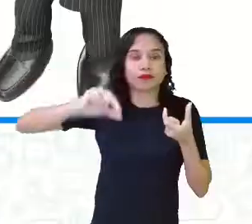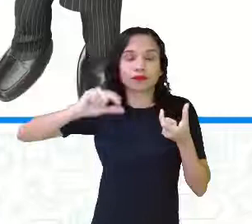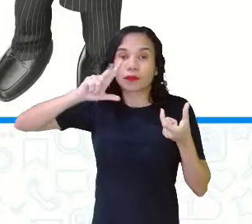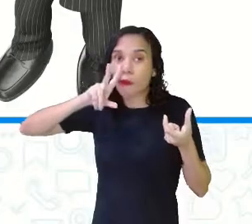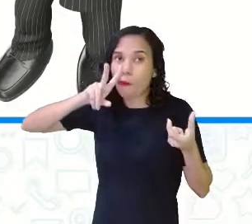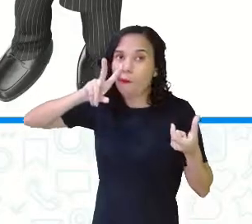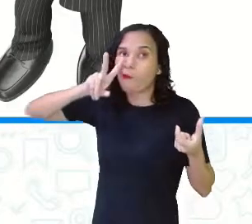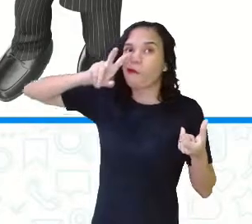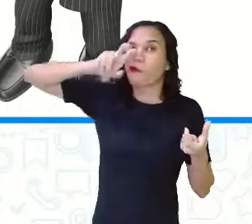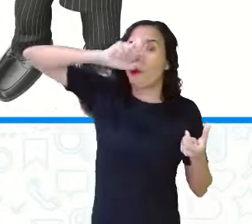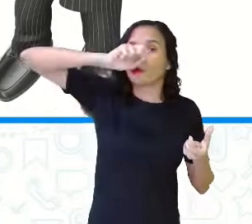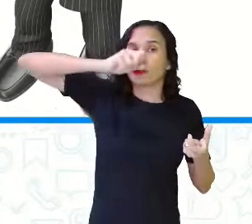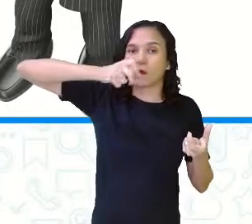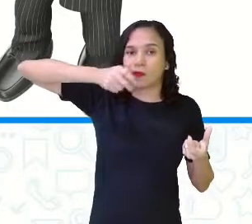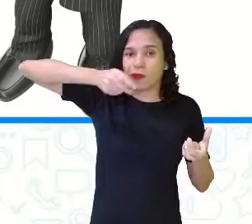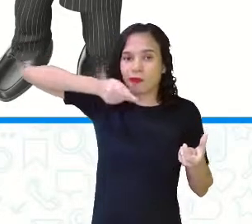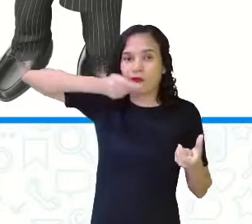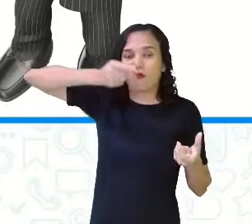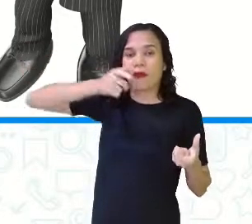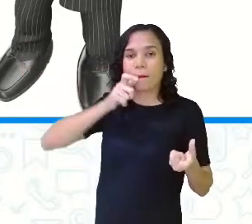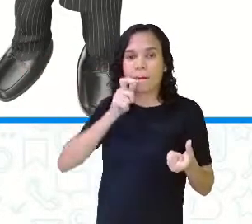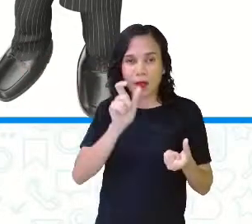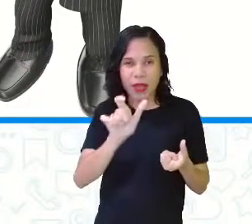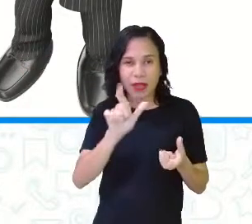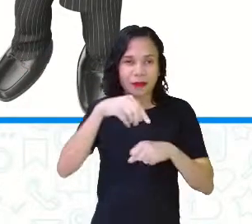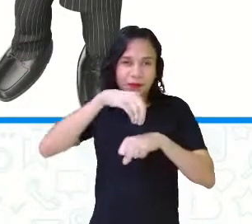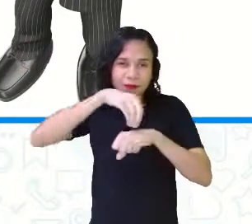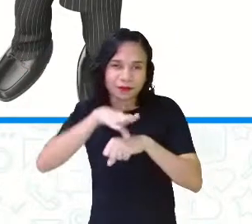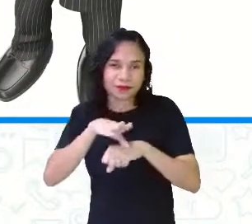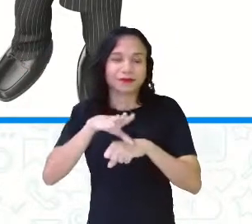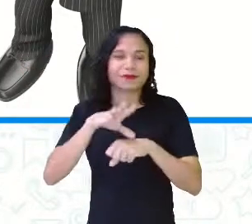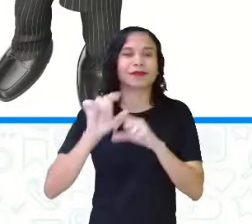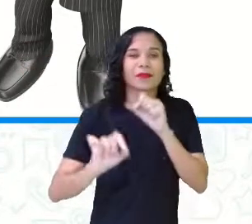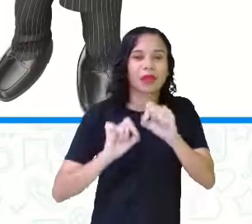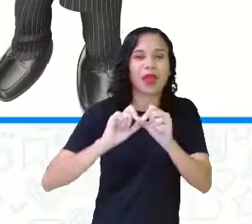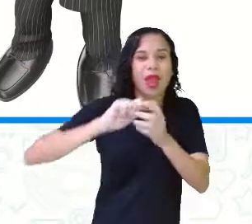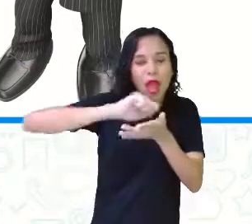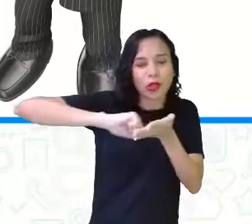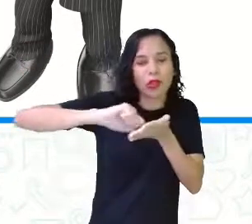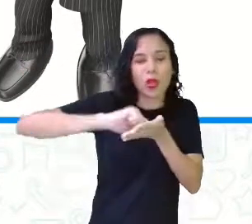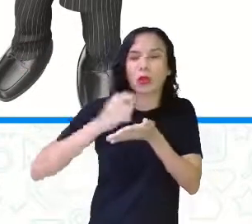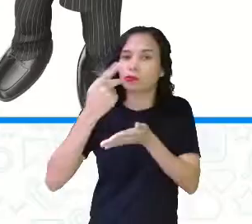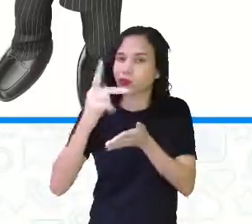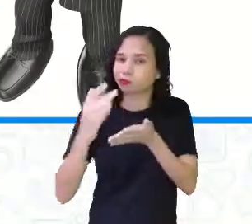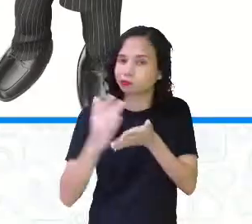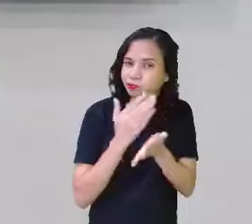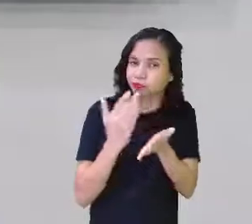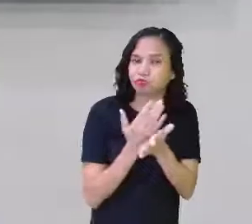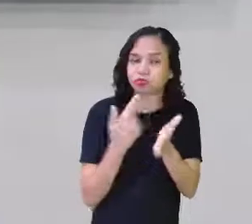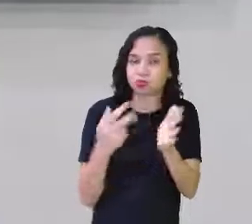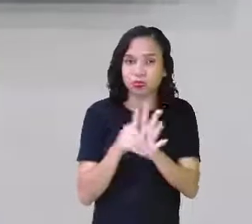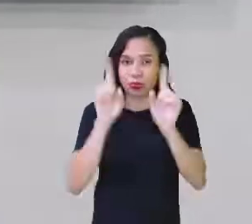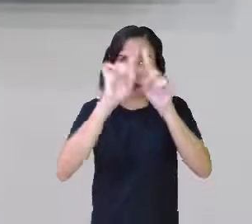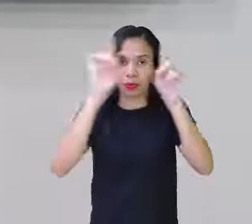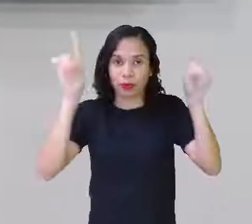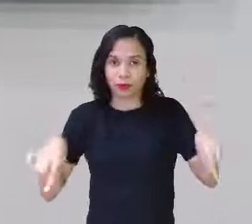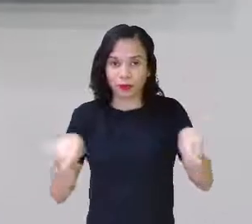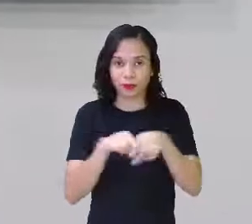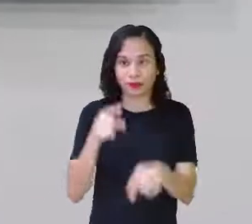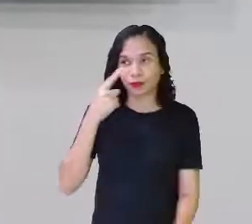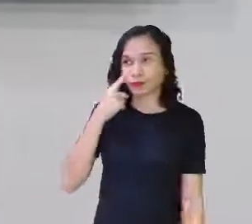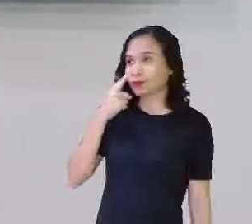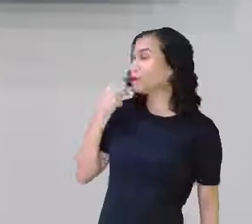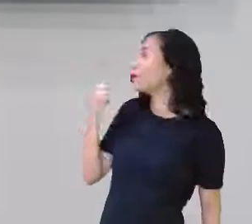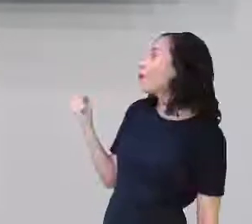sílaba mais forte da palavra. Vai aí aquela dicasinha de milhões, anota isso no teu caderno. Na tua tela, você está vendo aí,